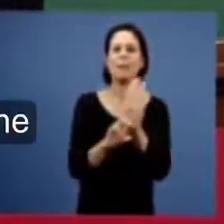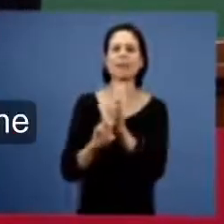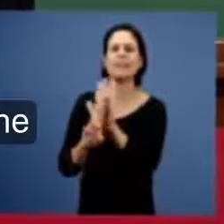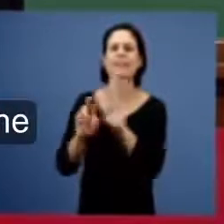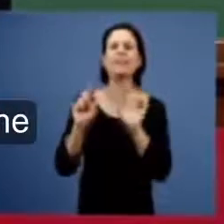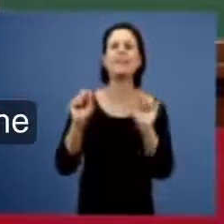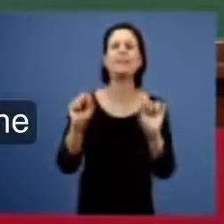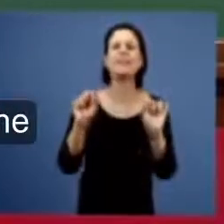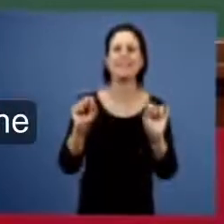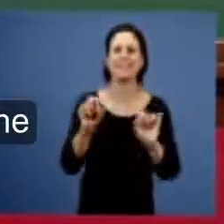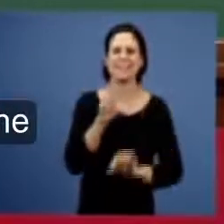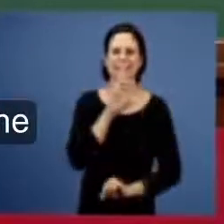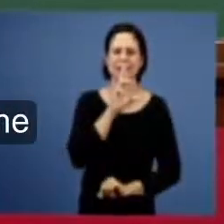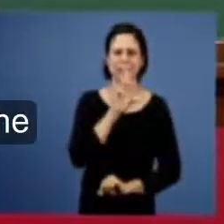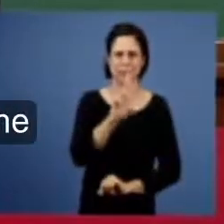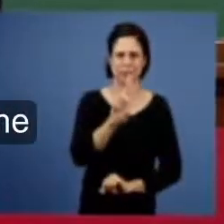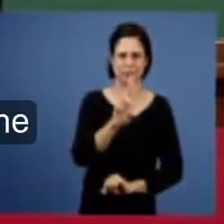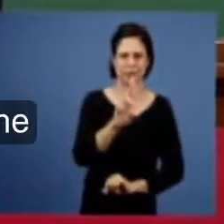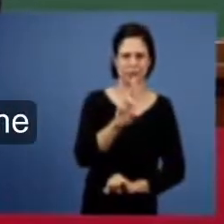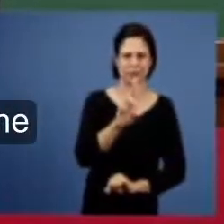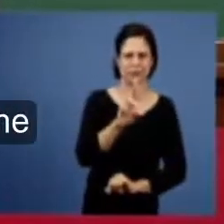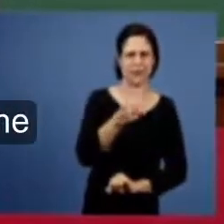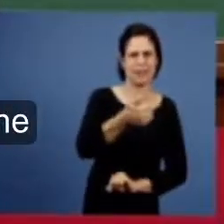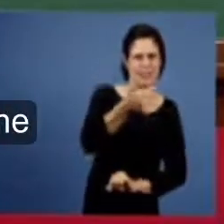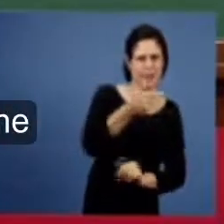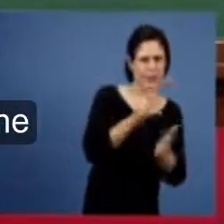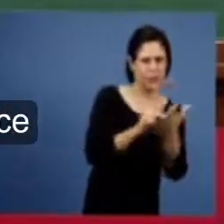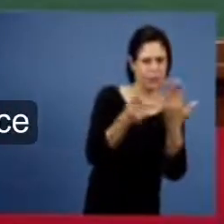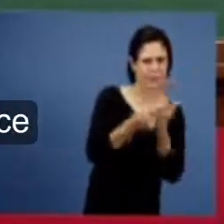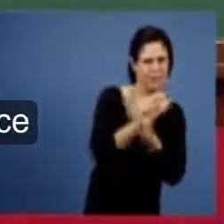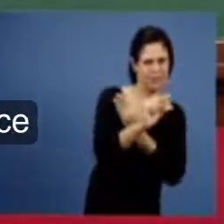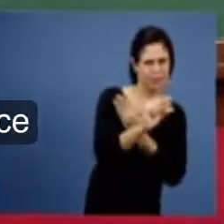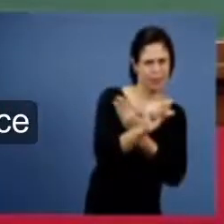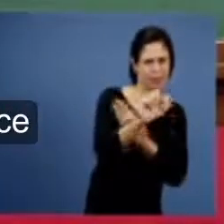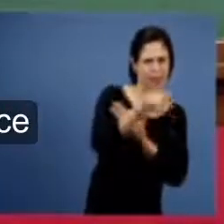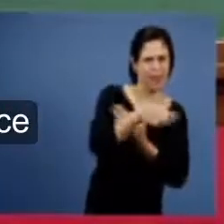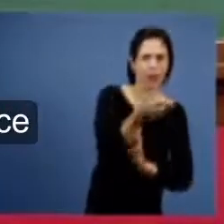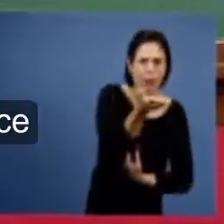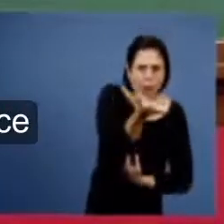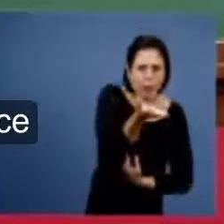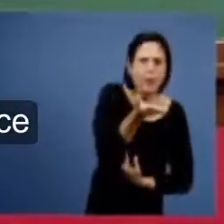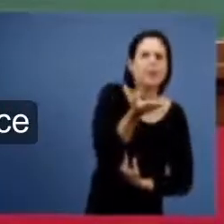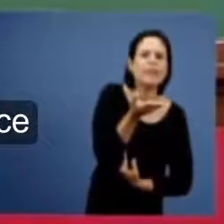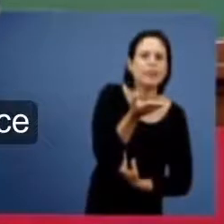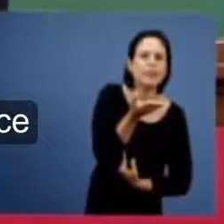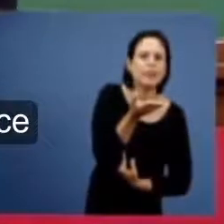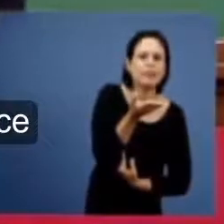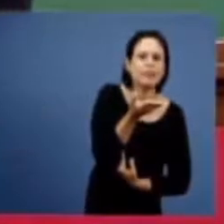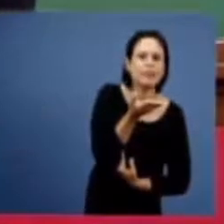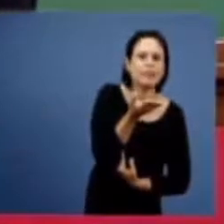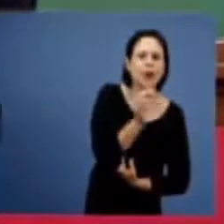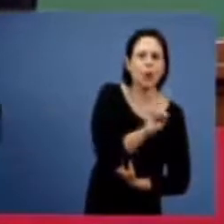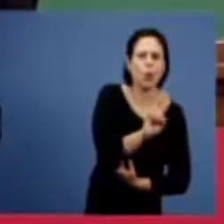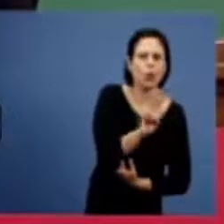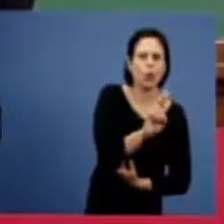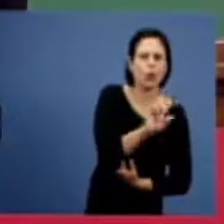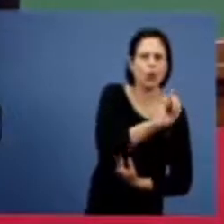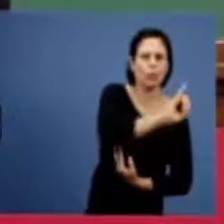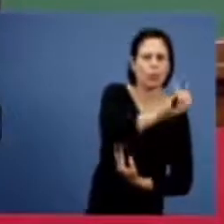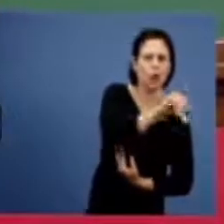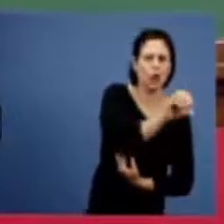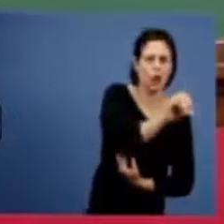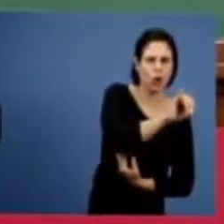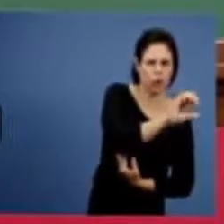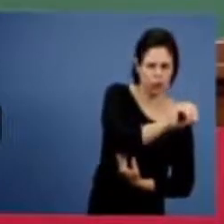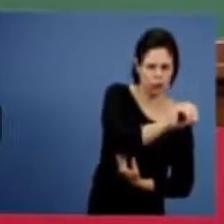nossa resposta então está lá a semente da primeira da segunda parábola é o trigo joio e trigo então está aqui a diferença nominal entre o que